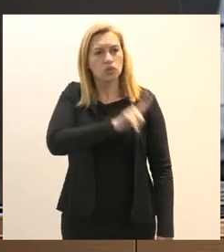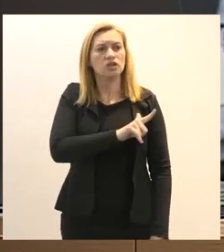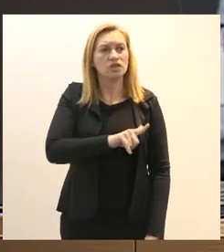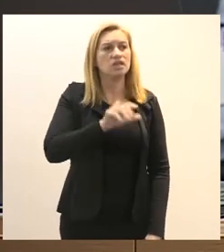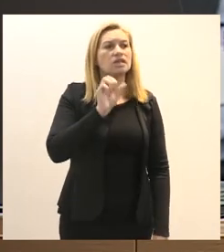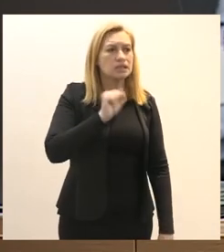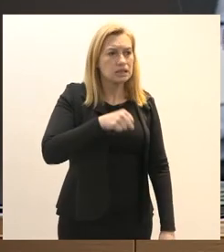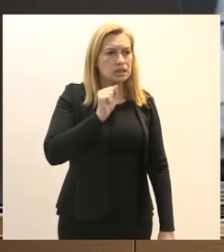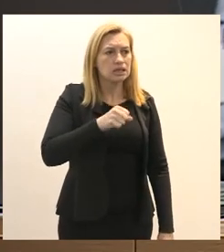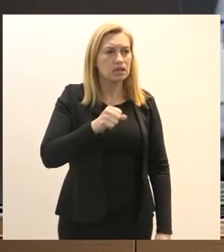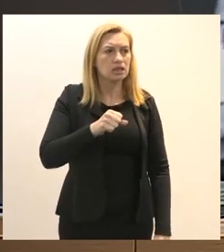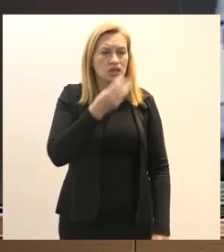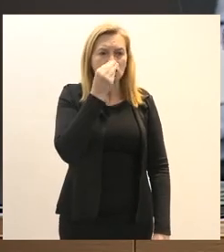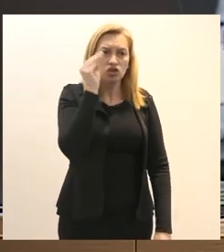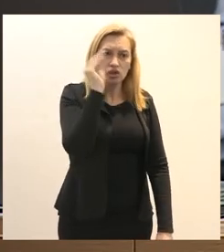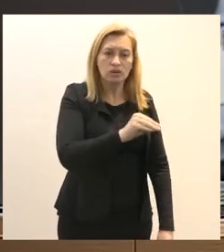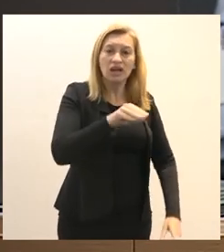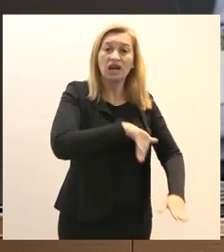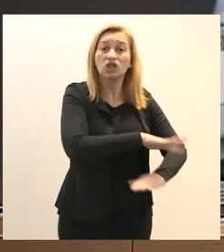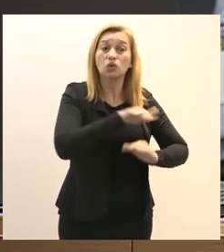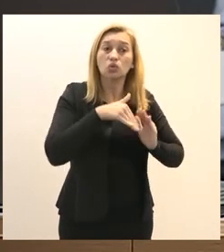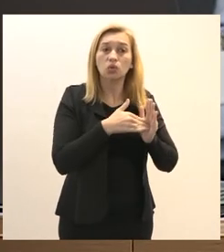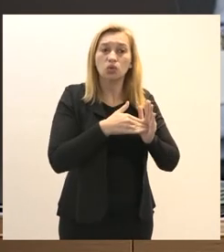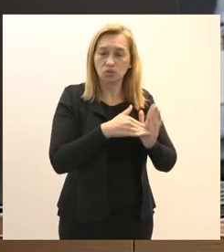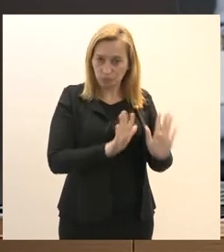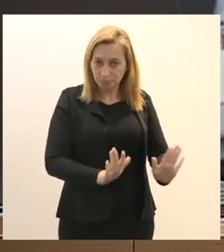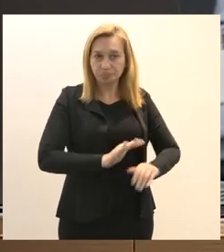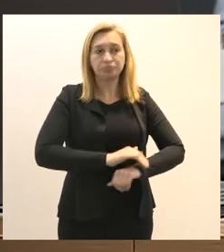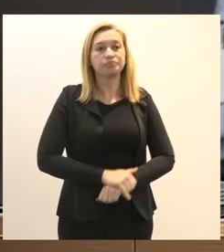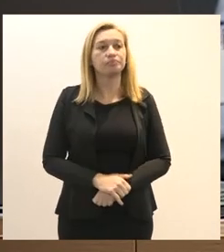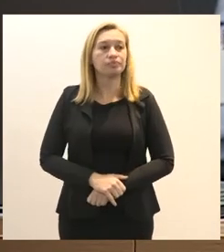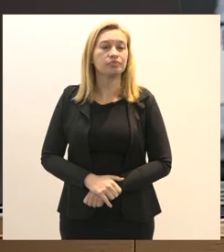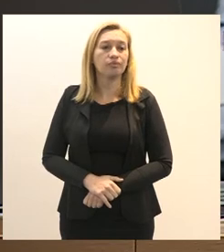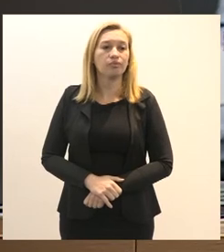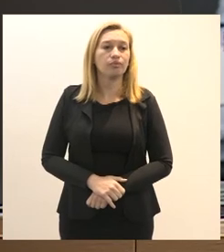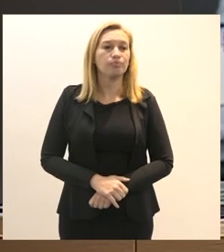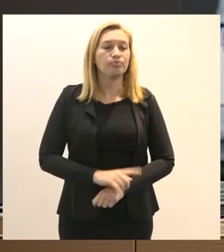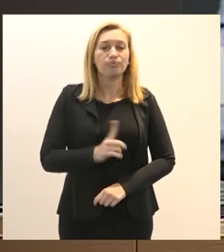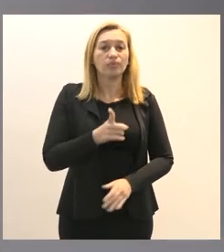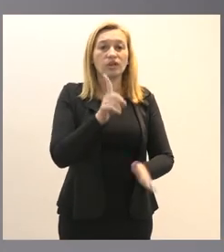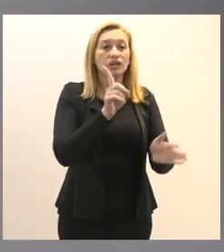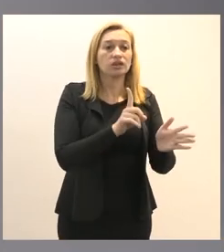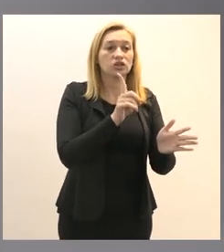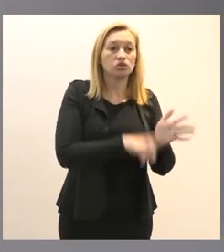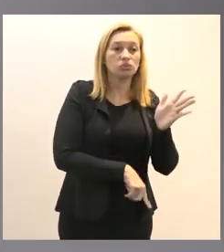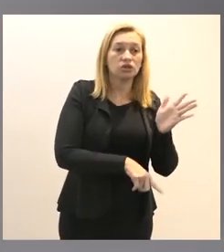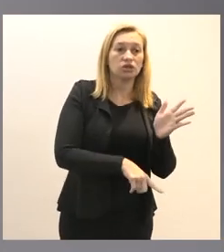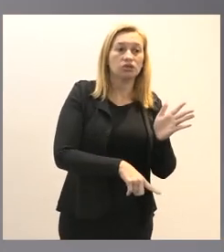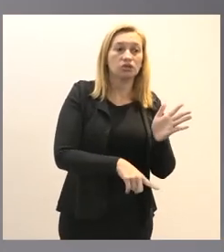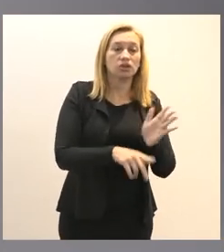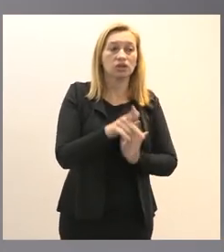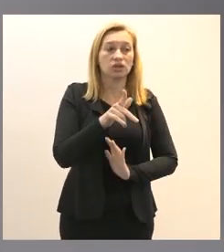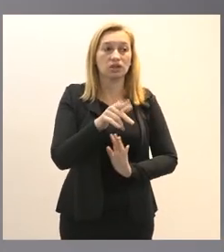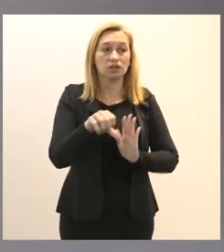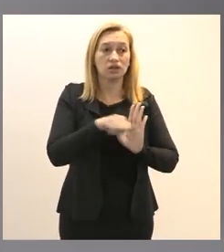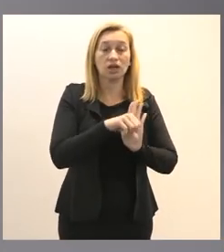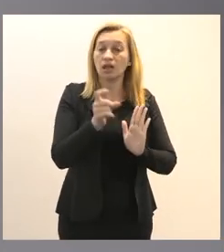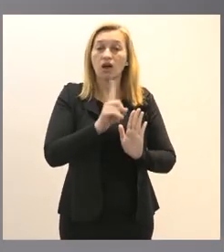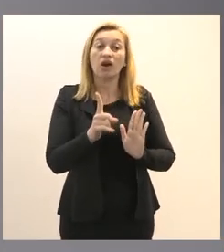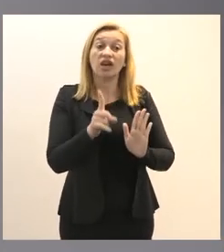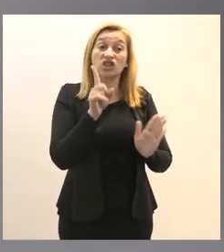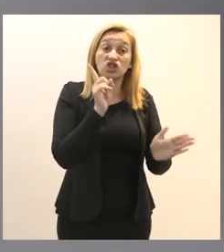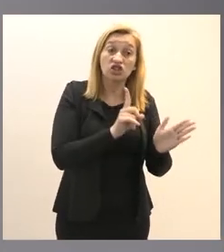rejeitá-la no todo sem qualquer remendo não é a redução de danos é a rejeição da PEC